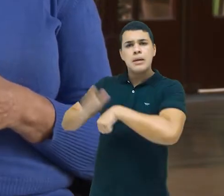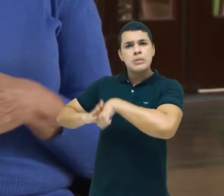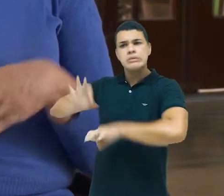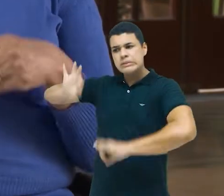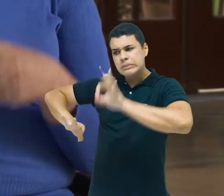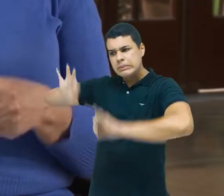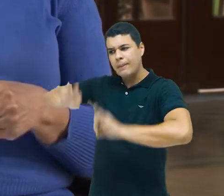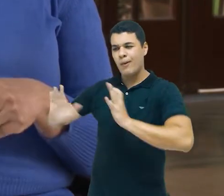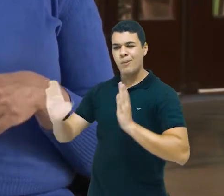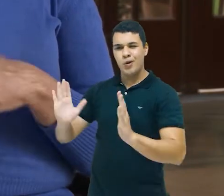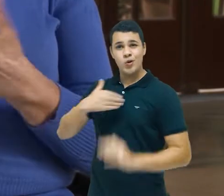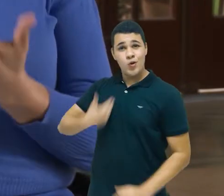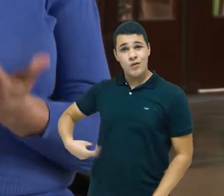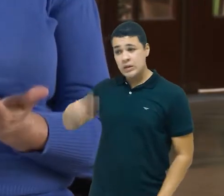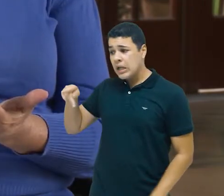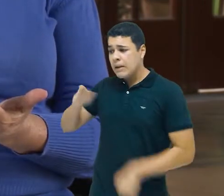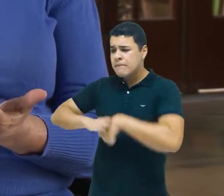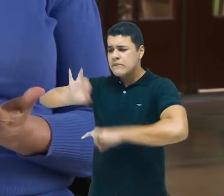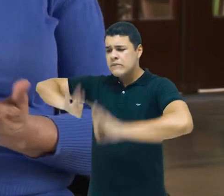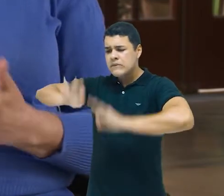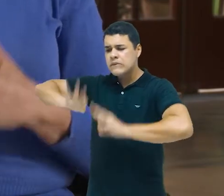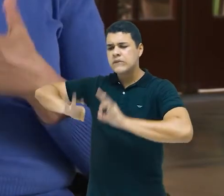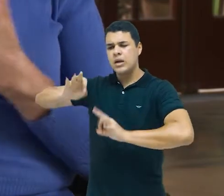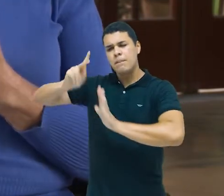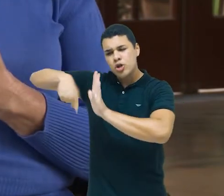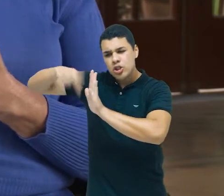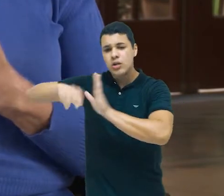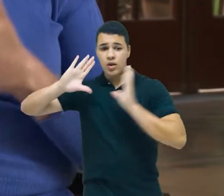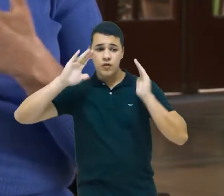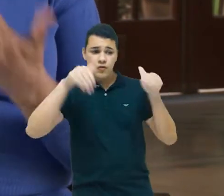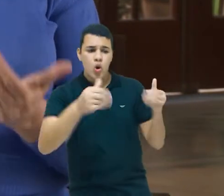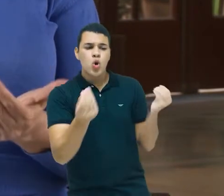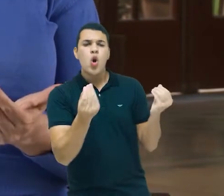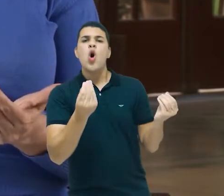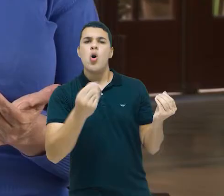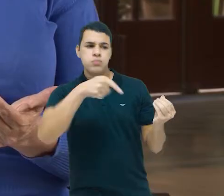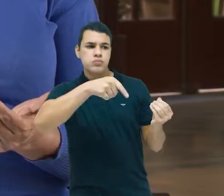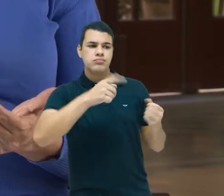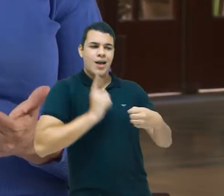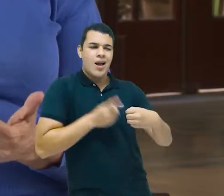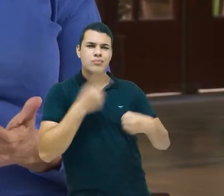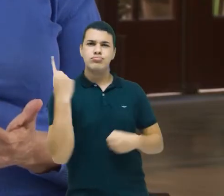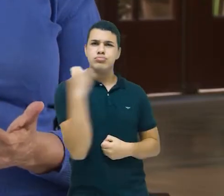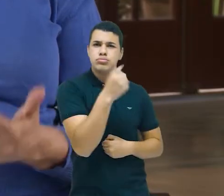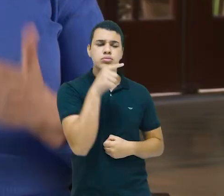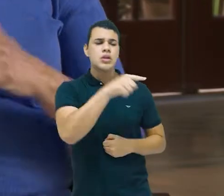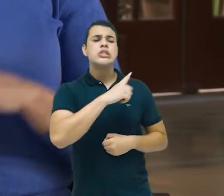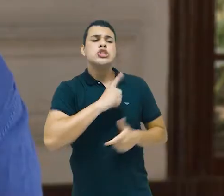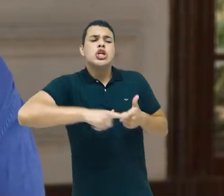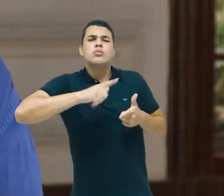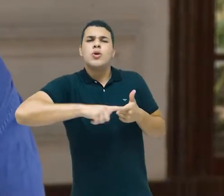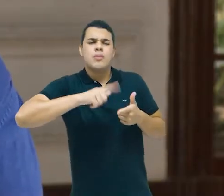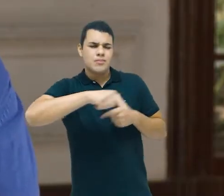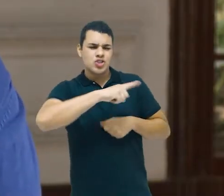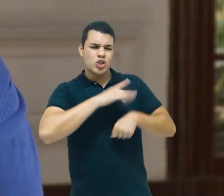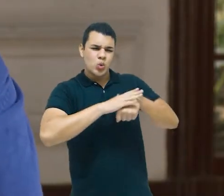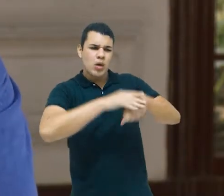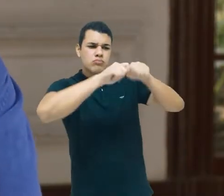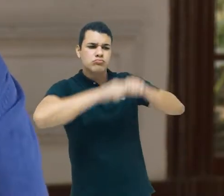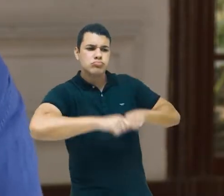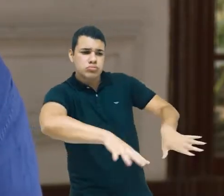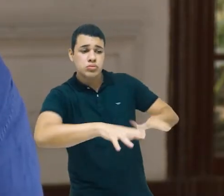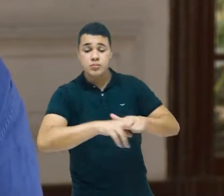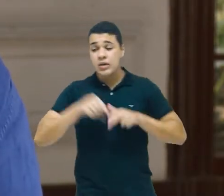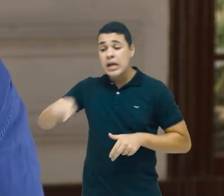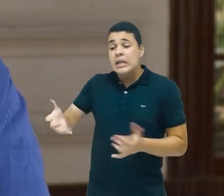governo voltados para o interior, para as doenças que acometiam os brasileiros no interior. A ideia era